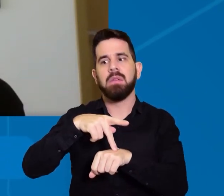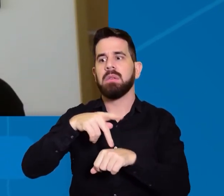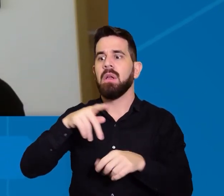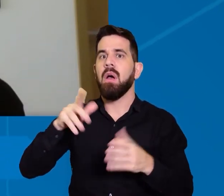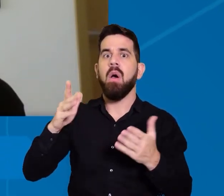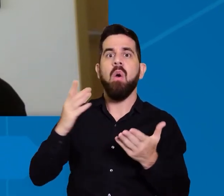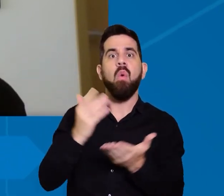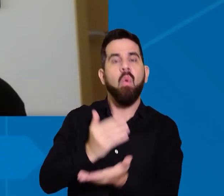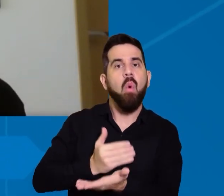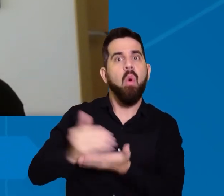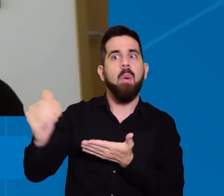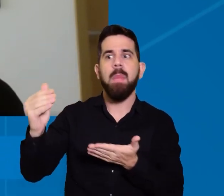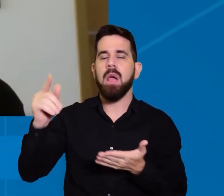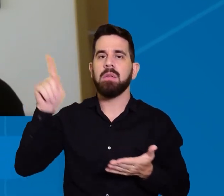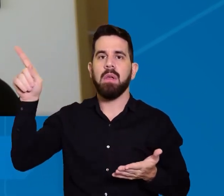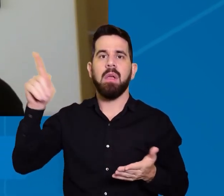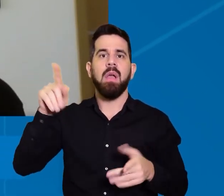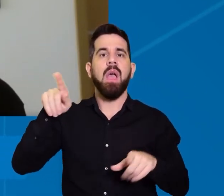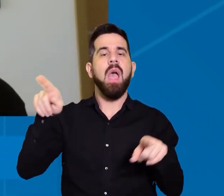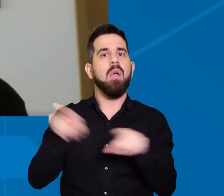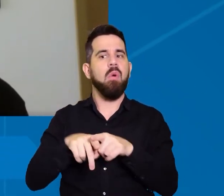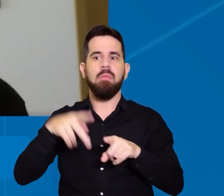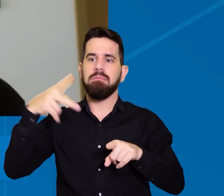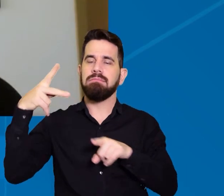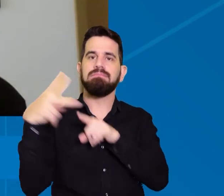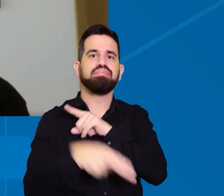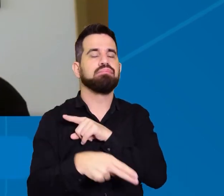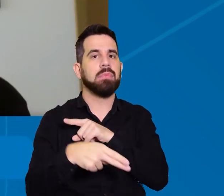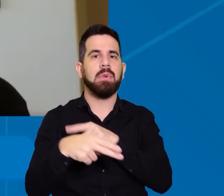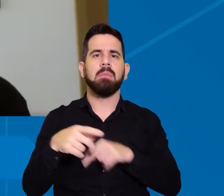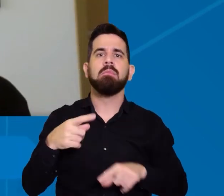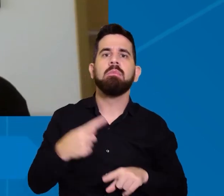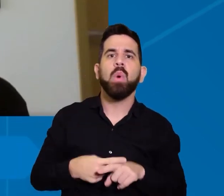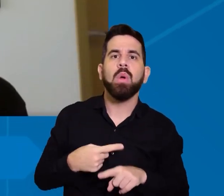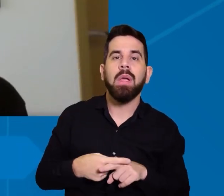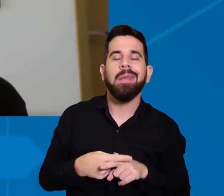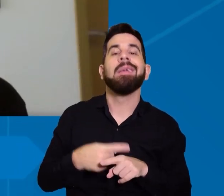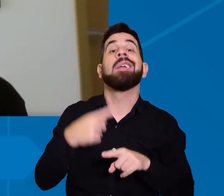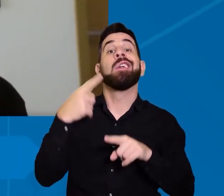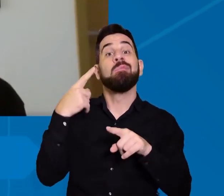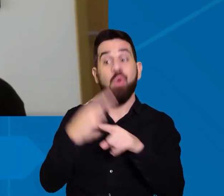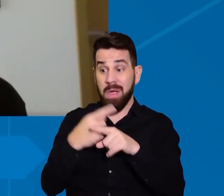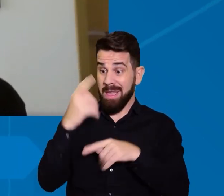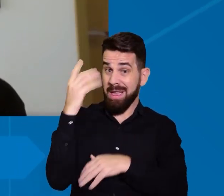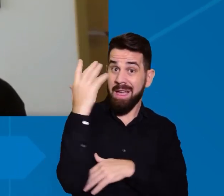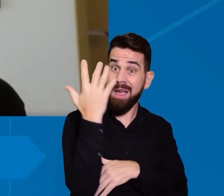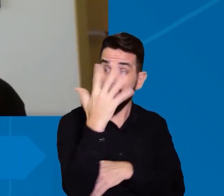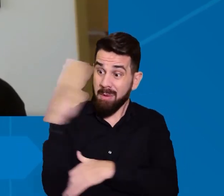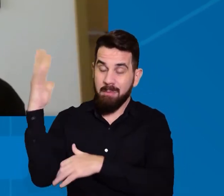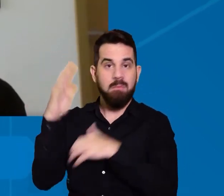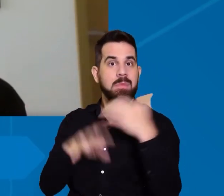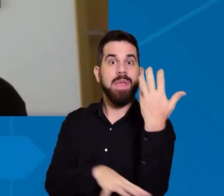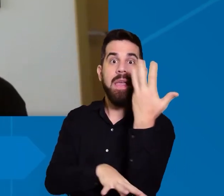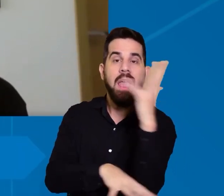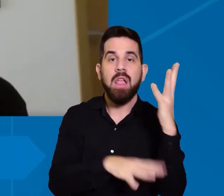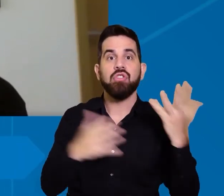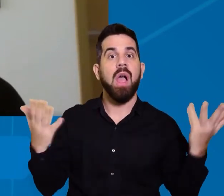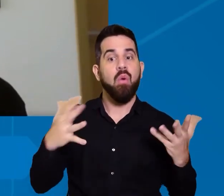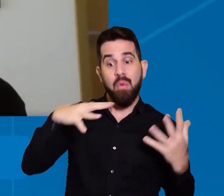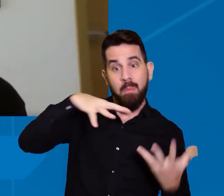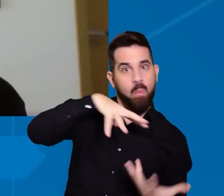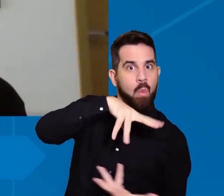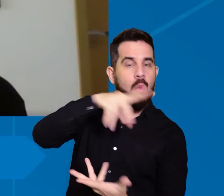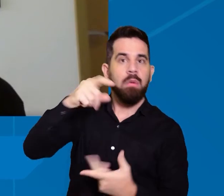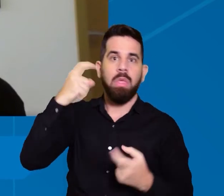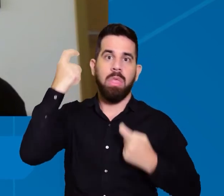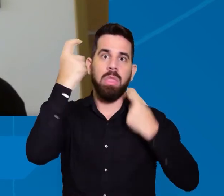produtos porque essa questão ambiental é muito forte então não adianta você ir contra esse movimento porque ele é